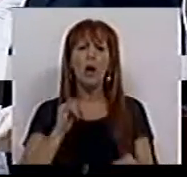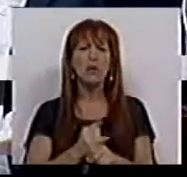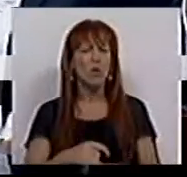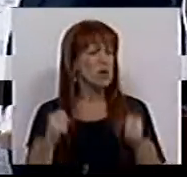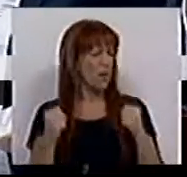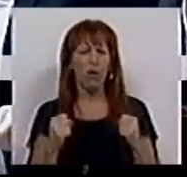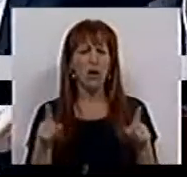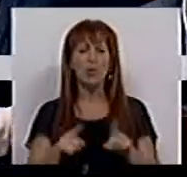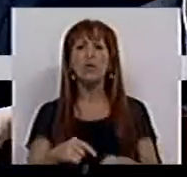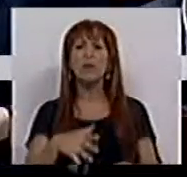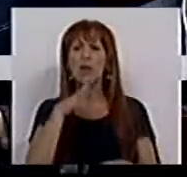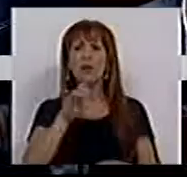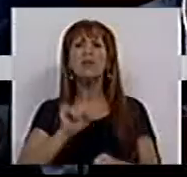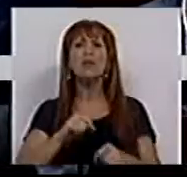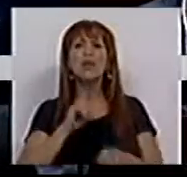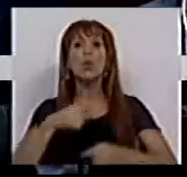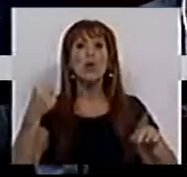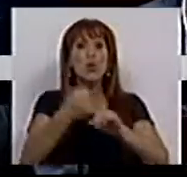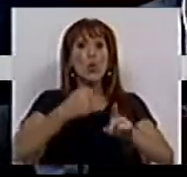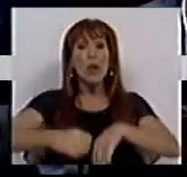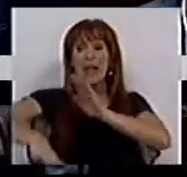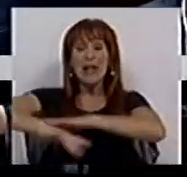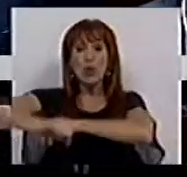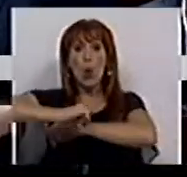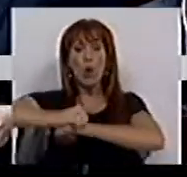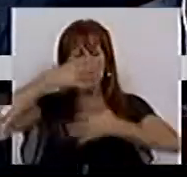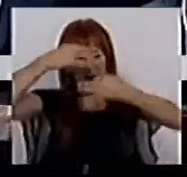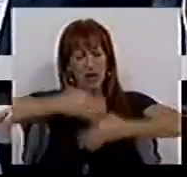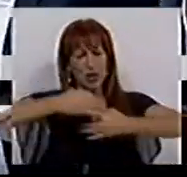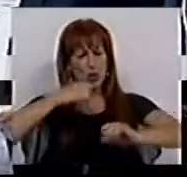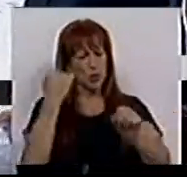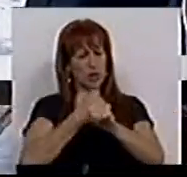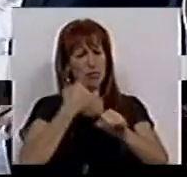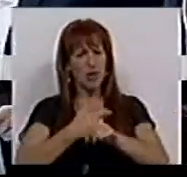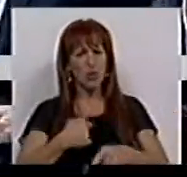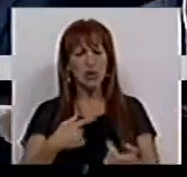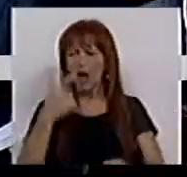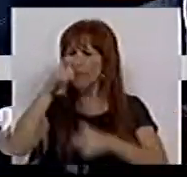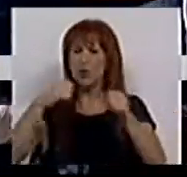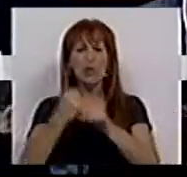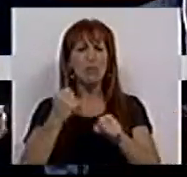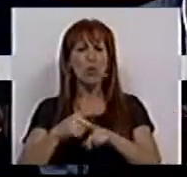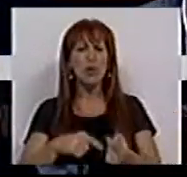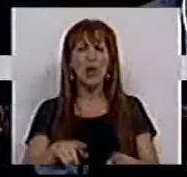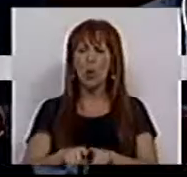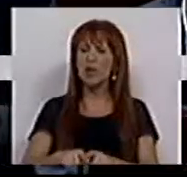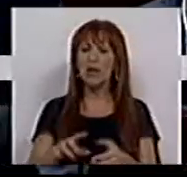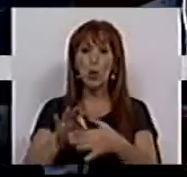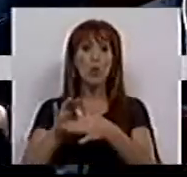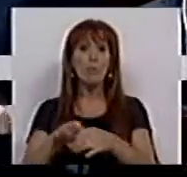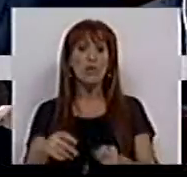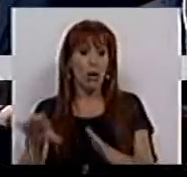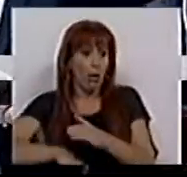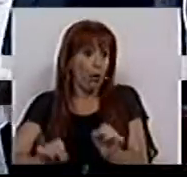rigidez e o que existe sim é uma luta da direita contra a dignidade no trabalho. Os trabalhadores passaram a ser colaboradores,